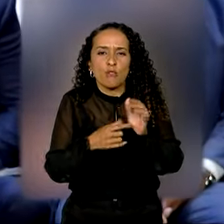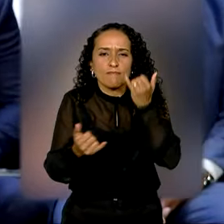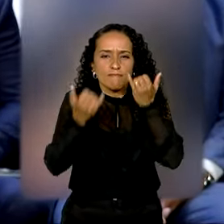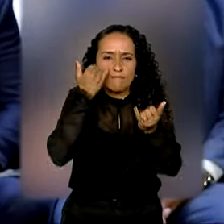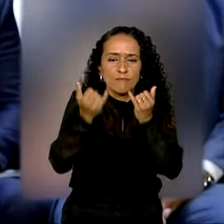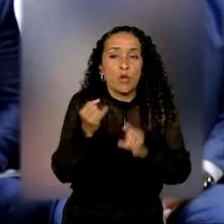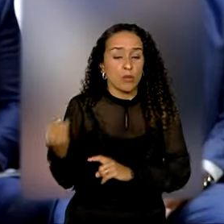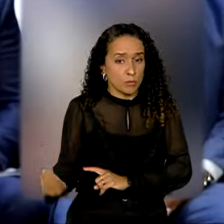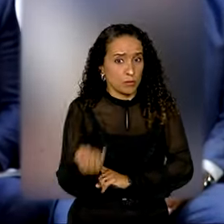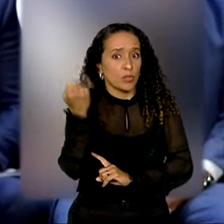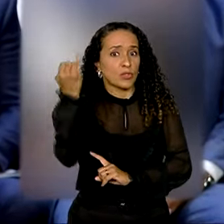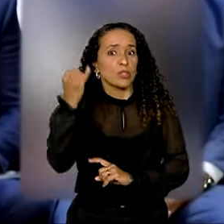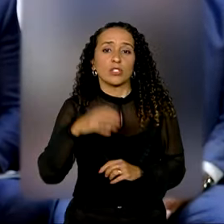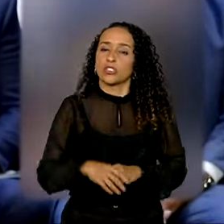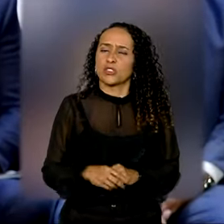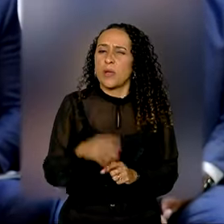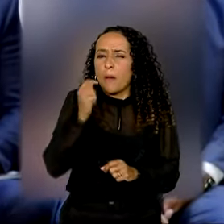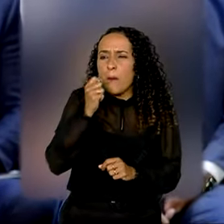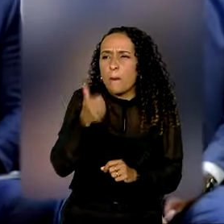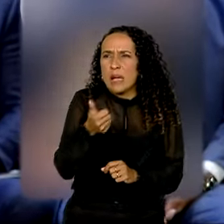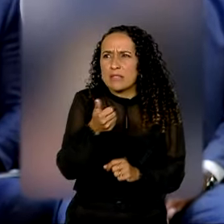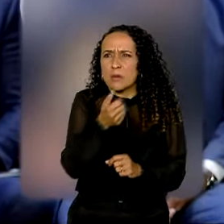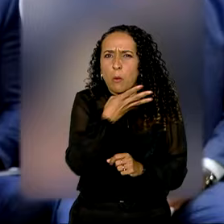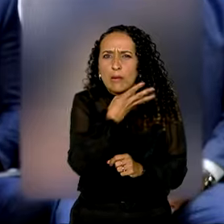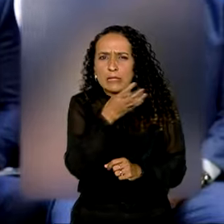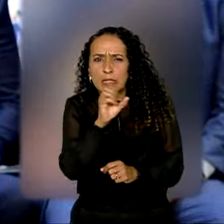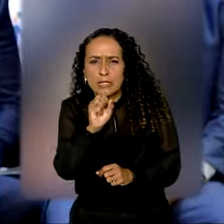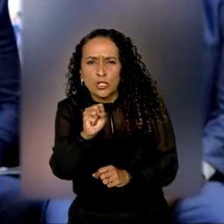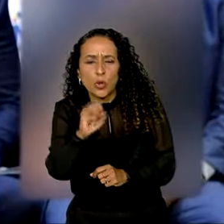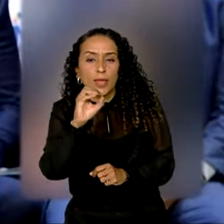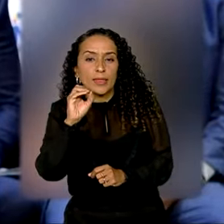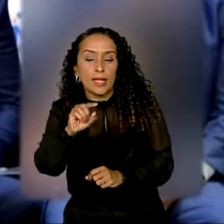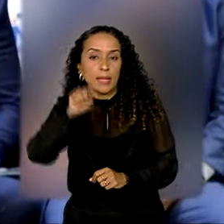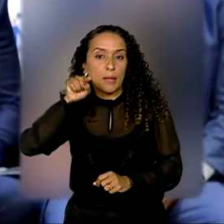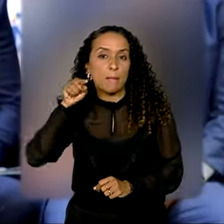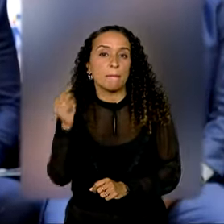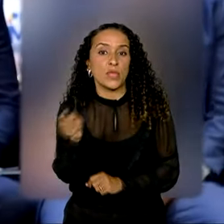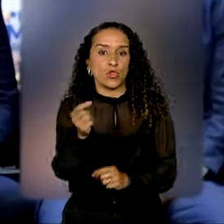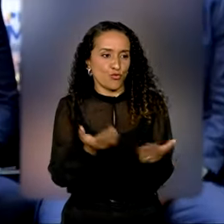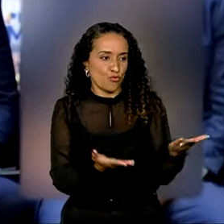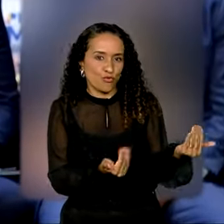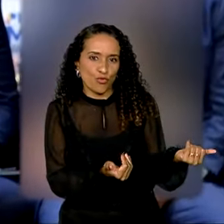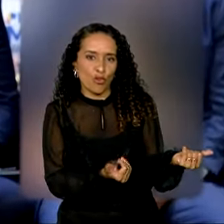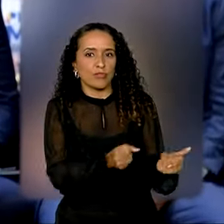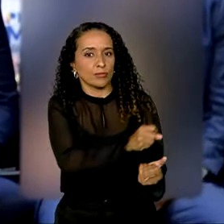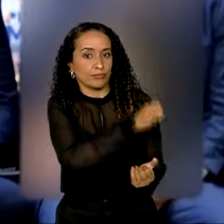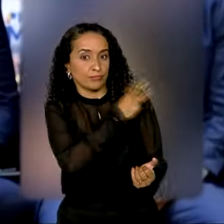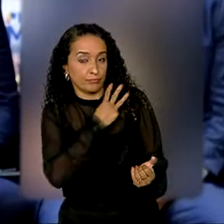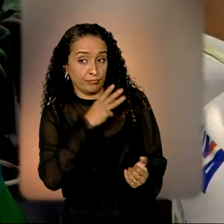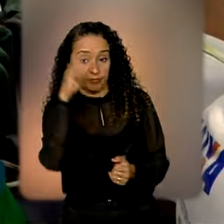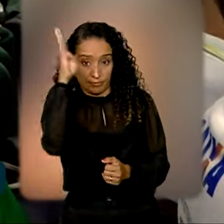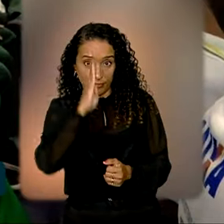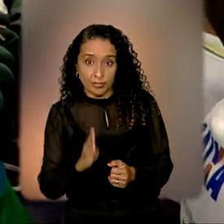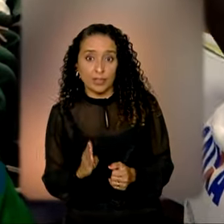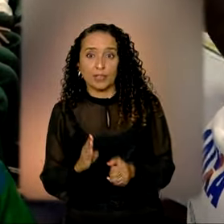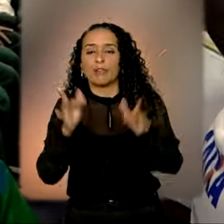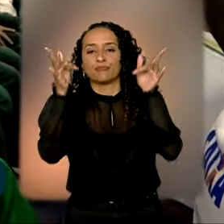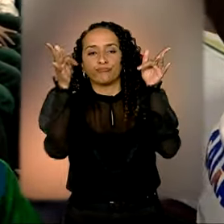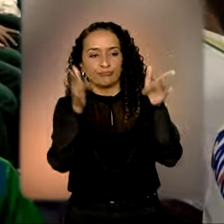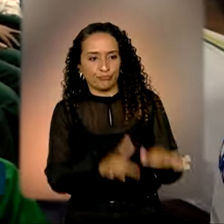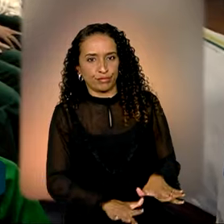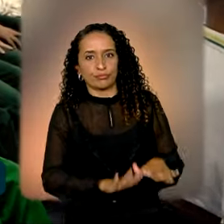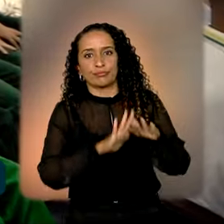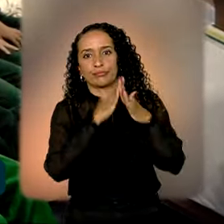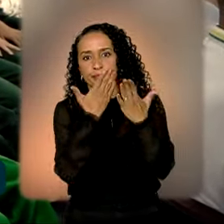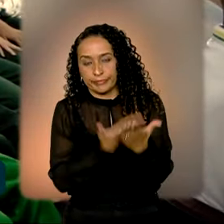Nós, quase 480 mil jovens do ensino médio no Brasil, deixaram a